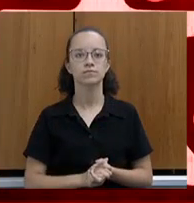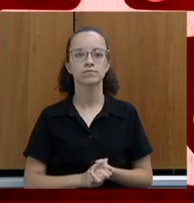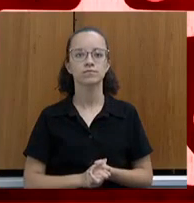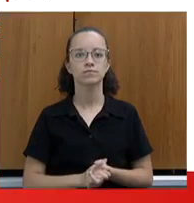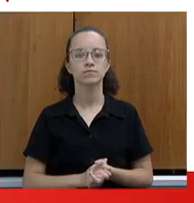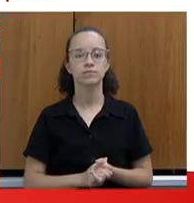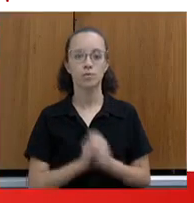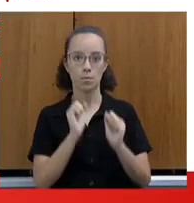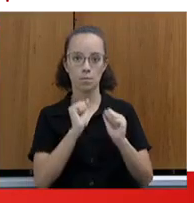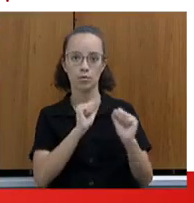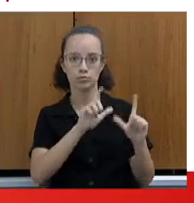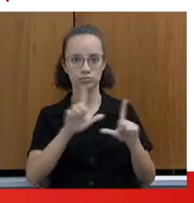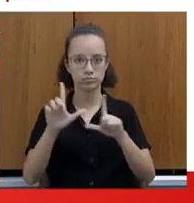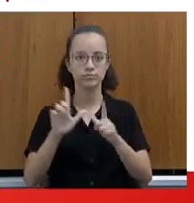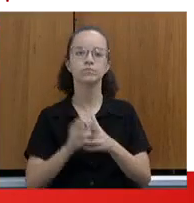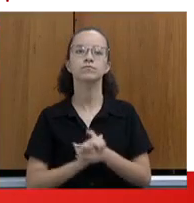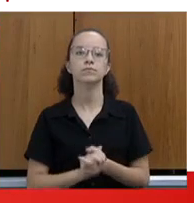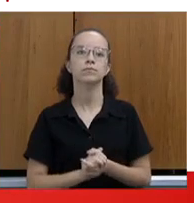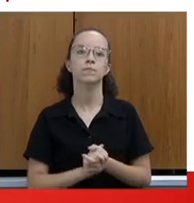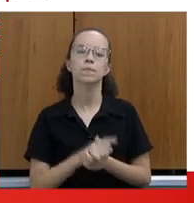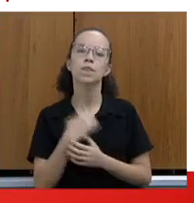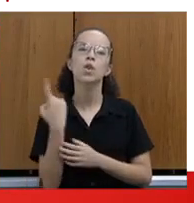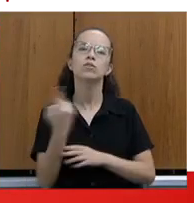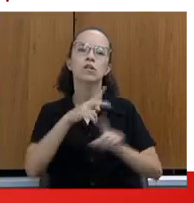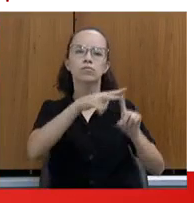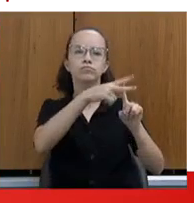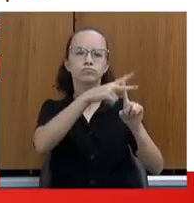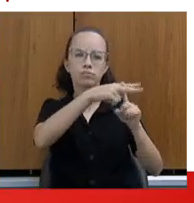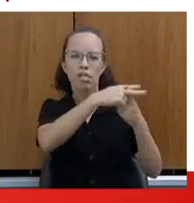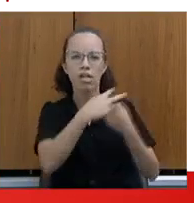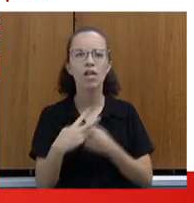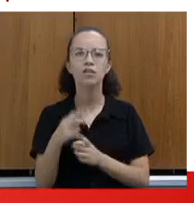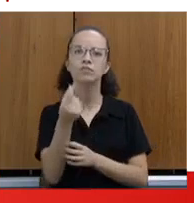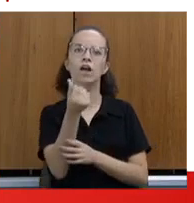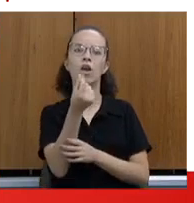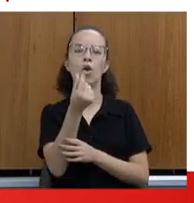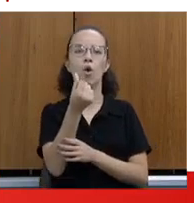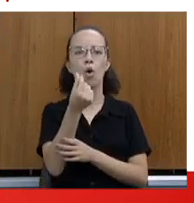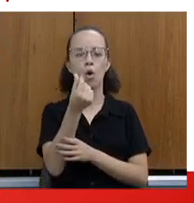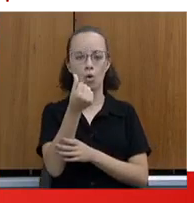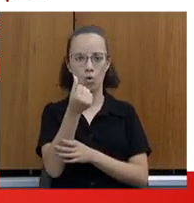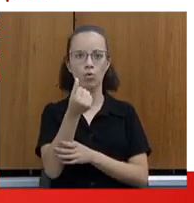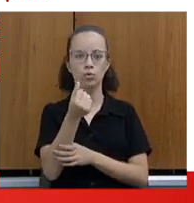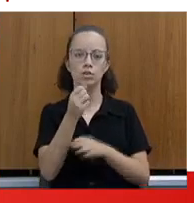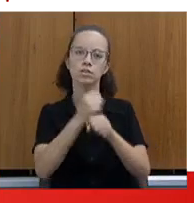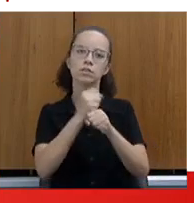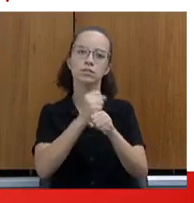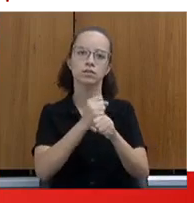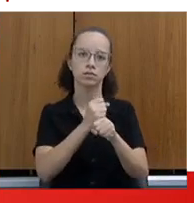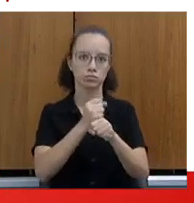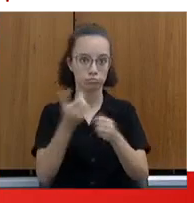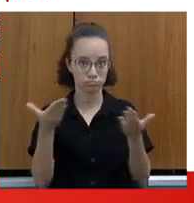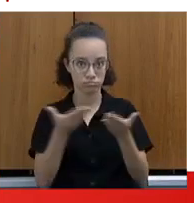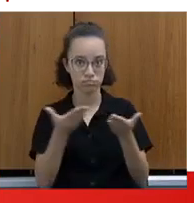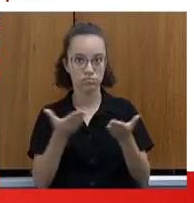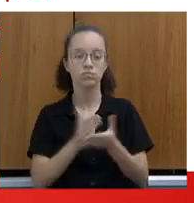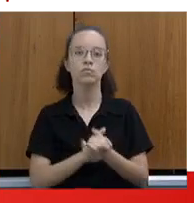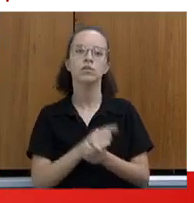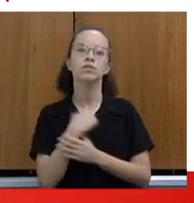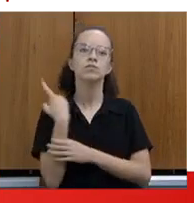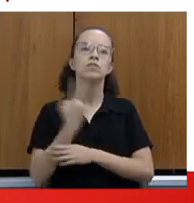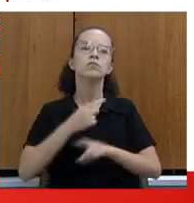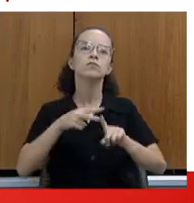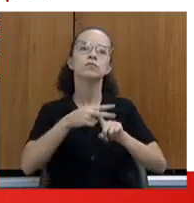Pode passar. Nós fizemos um reajuste de valor nesse segundo, nesse ano de 2022. Nós